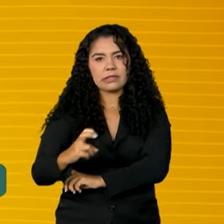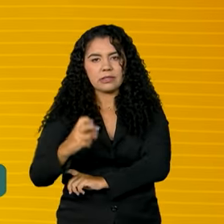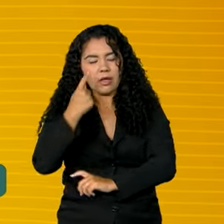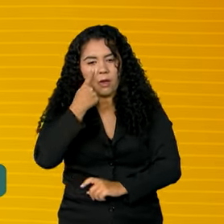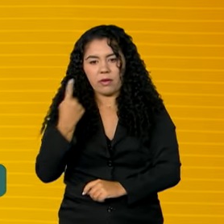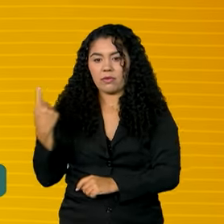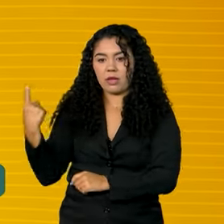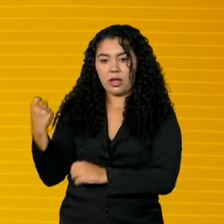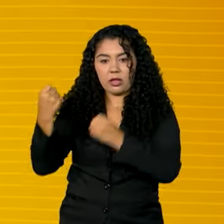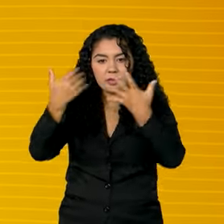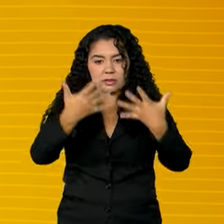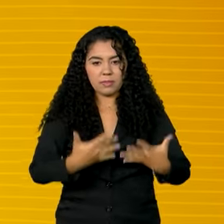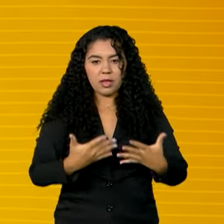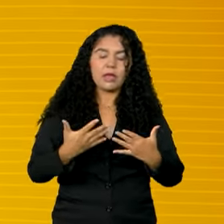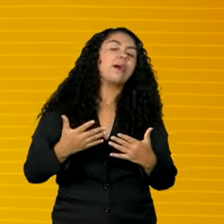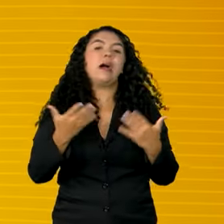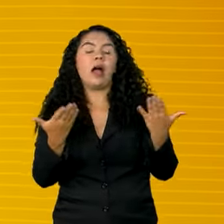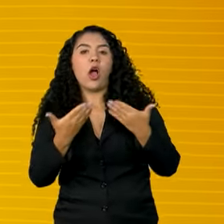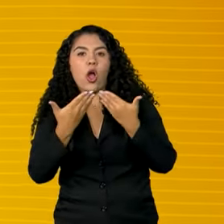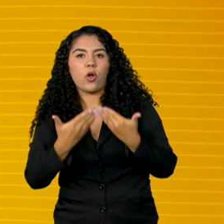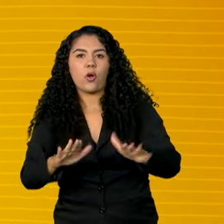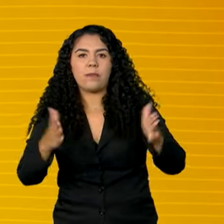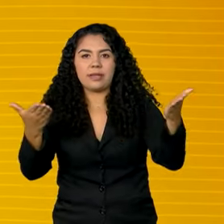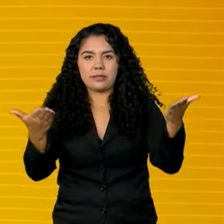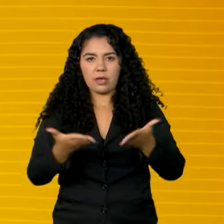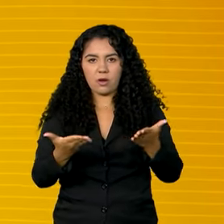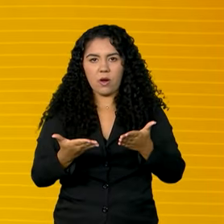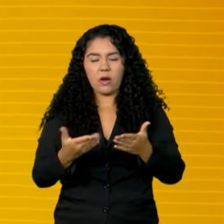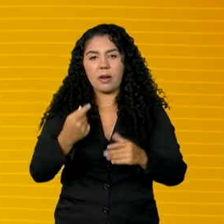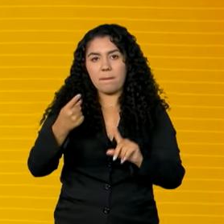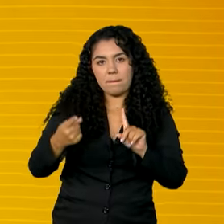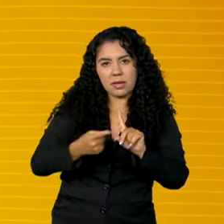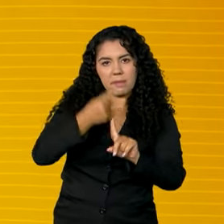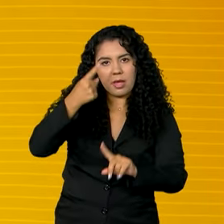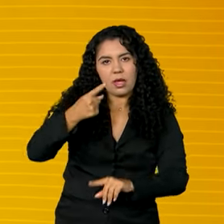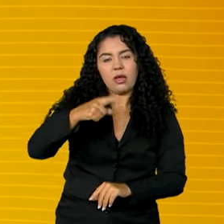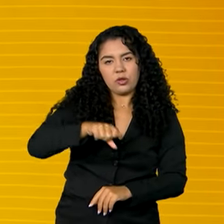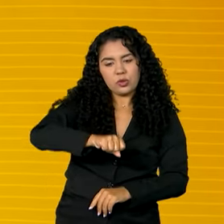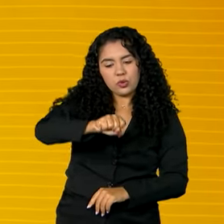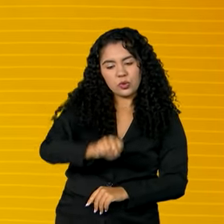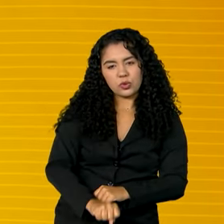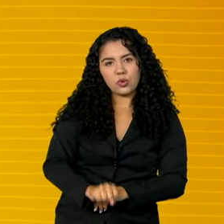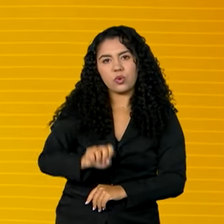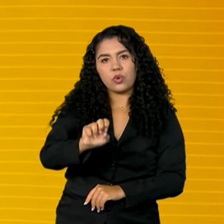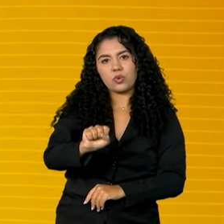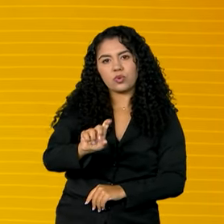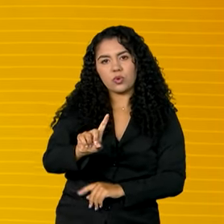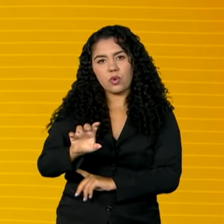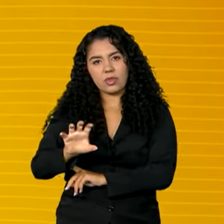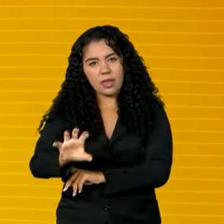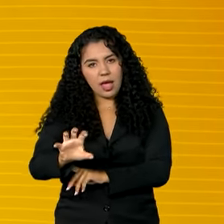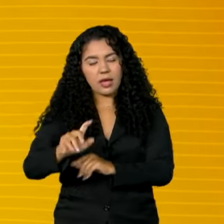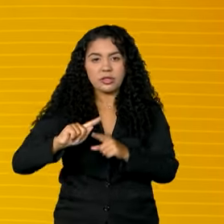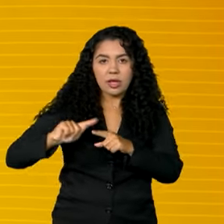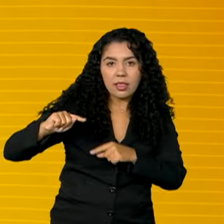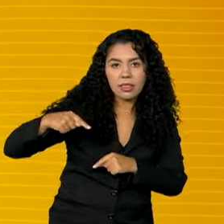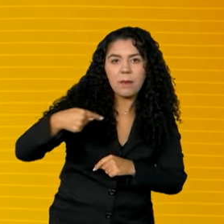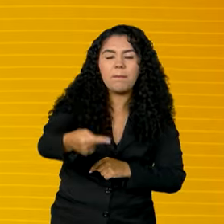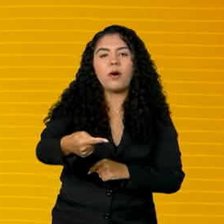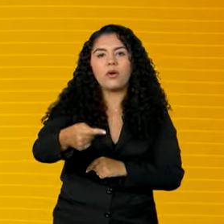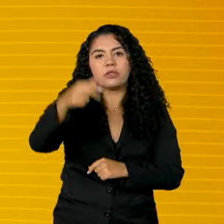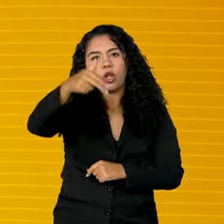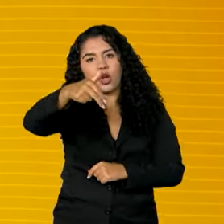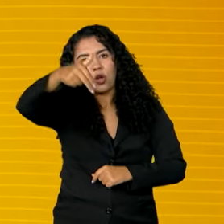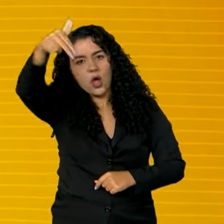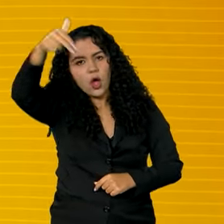começar pelo Sul e Sudeste, como já disse, depois vamos a Norte, Nordeste e Centro-Oeste. E mesmo no Sul e Sudeste, nós iremos passar para eles